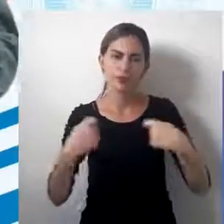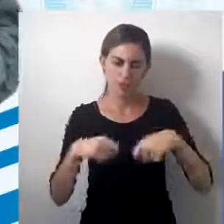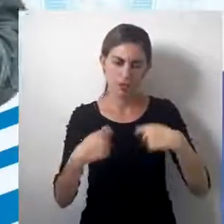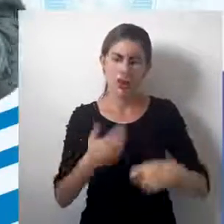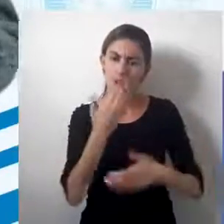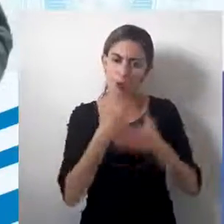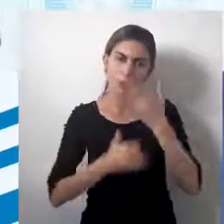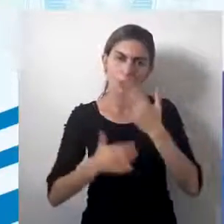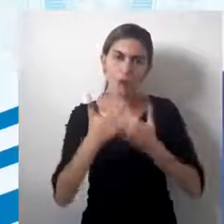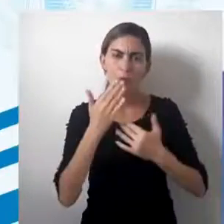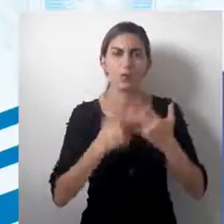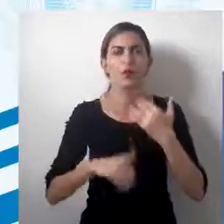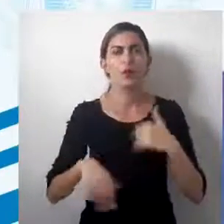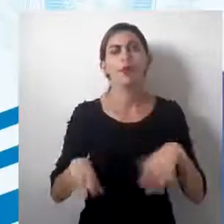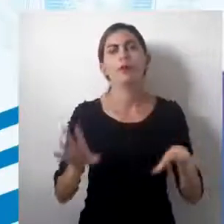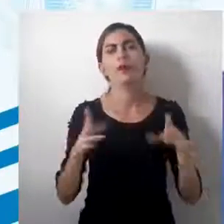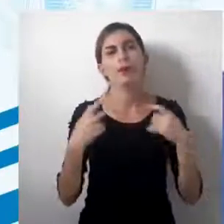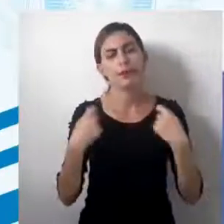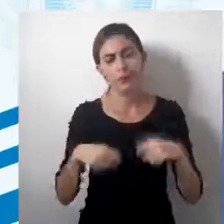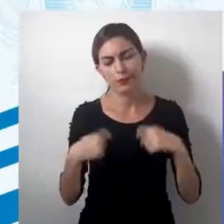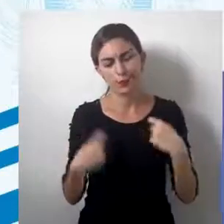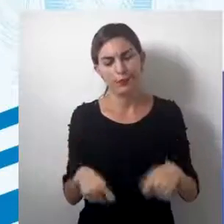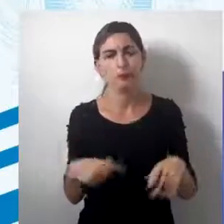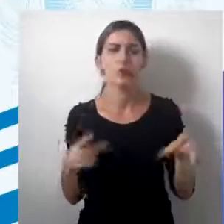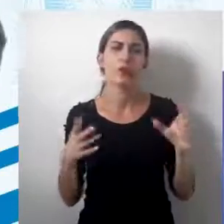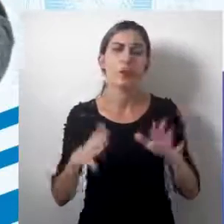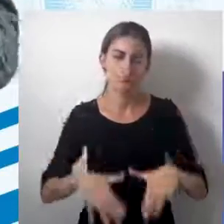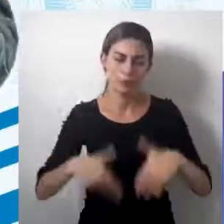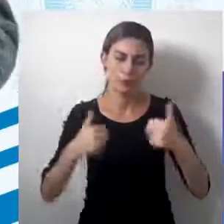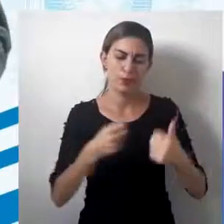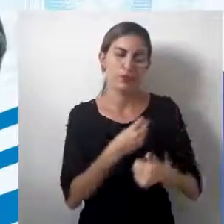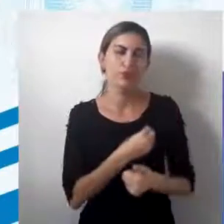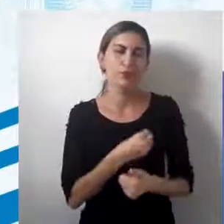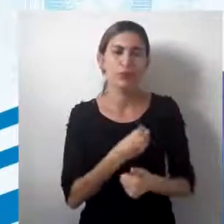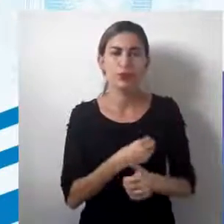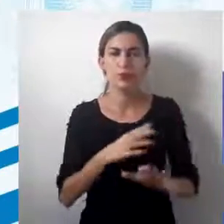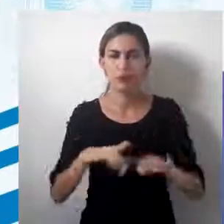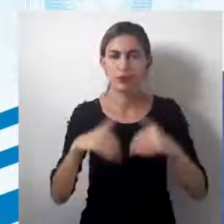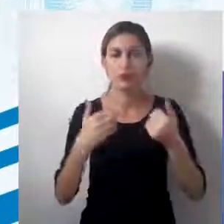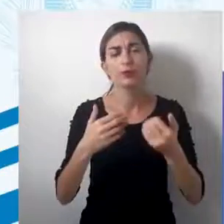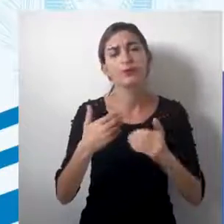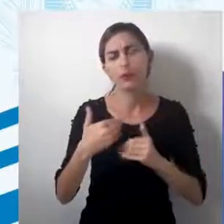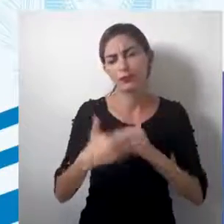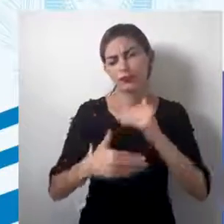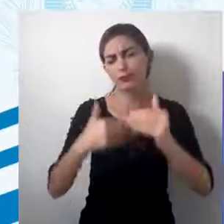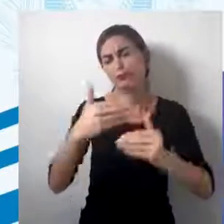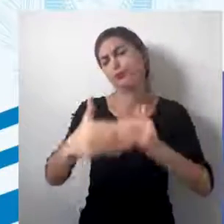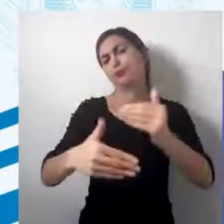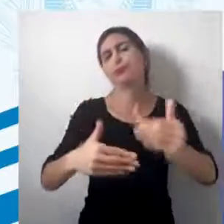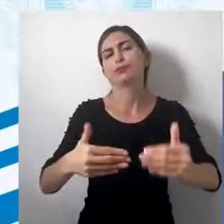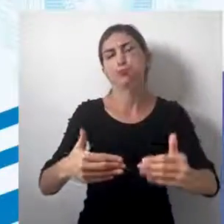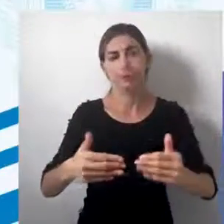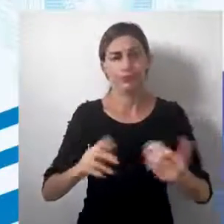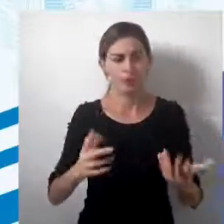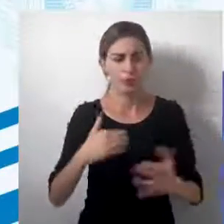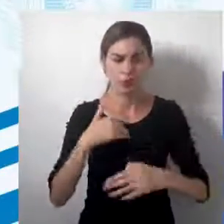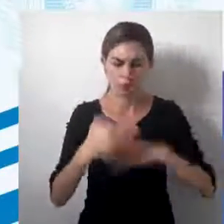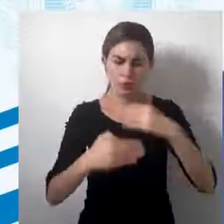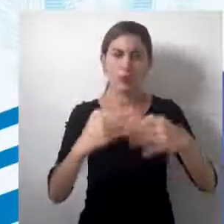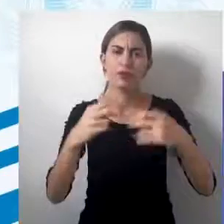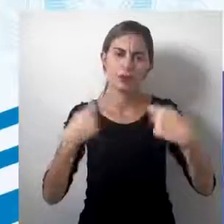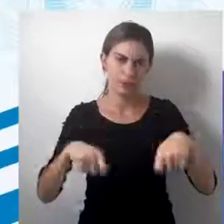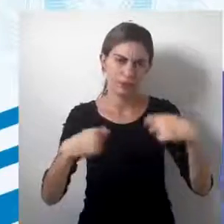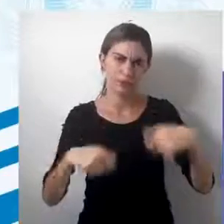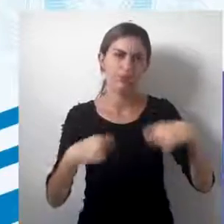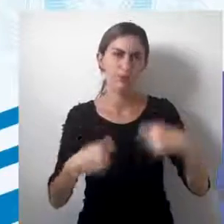necessidade de alimentação, necessidade de melhores condições de vida, isso daí vai avançando. E, com o avanço